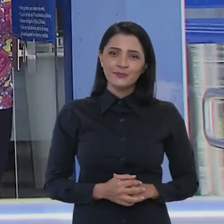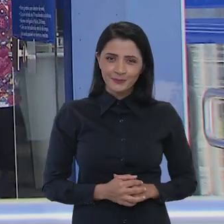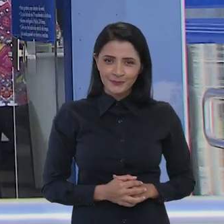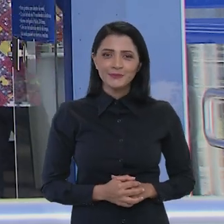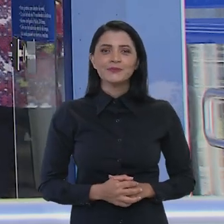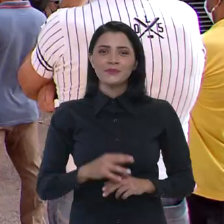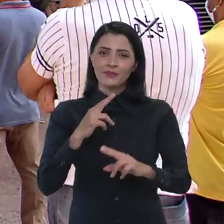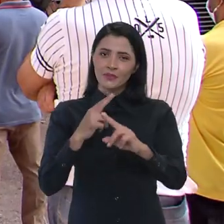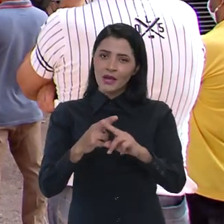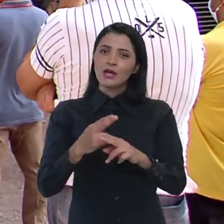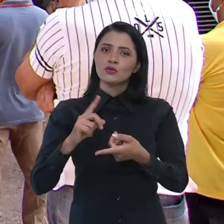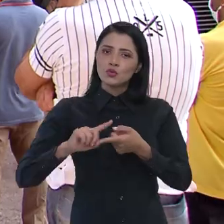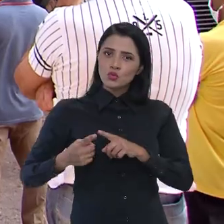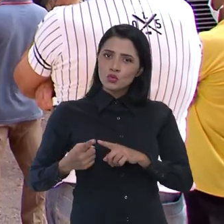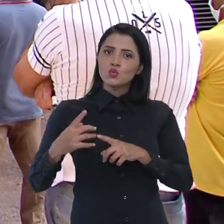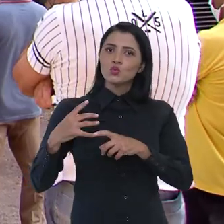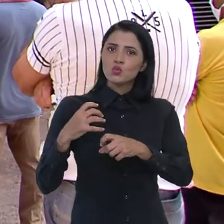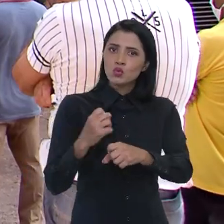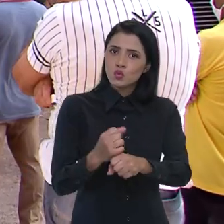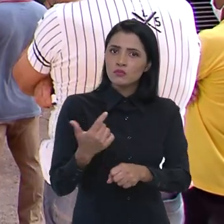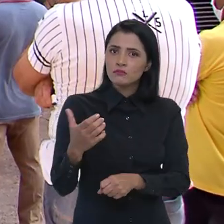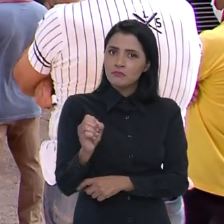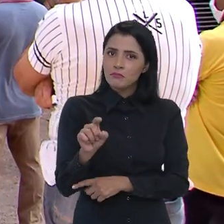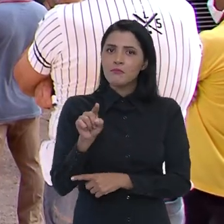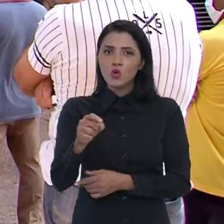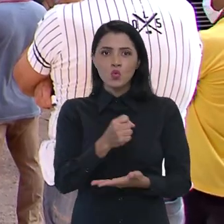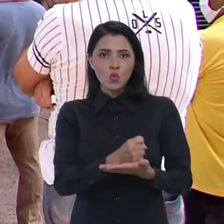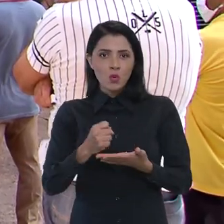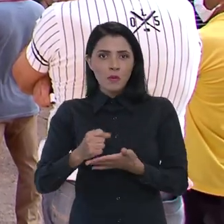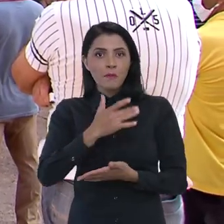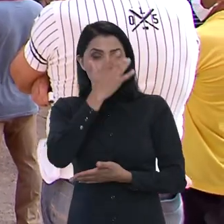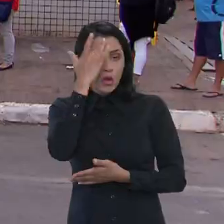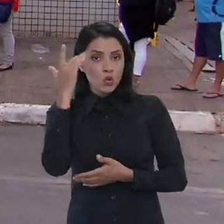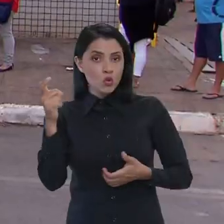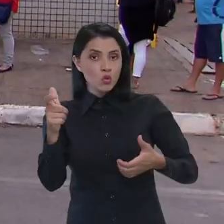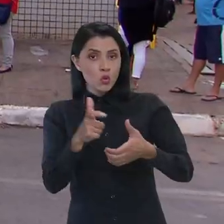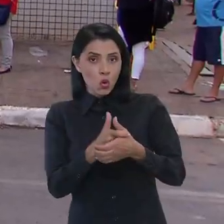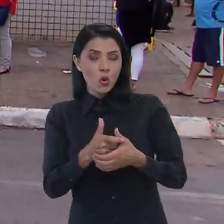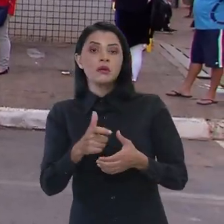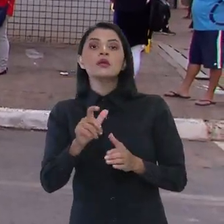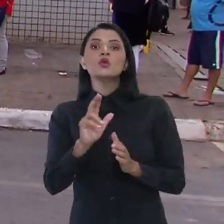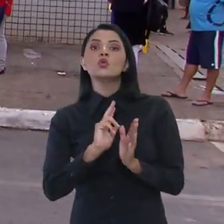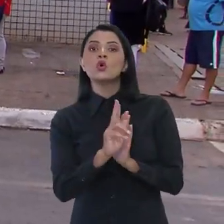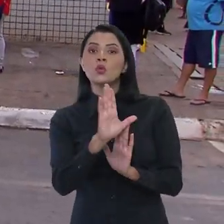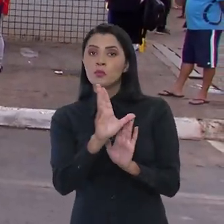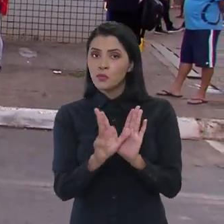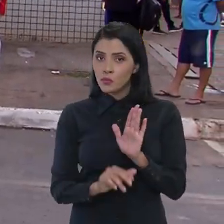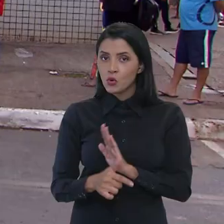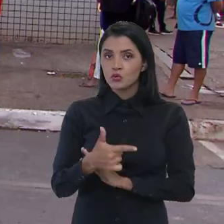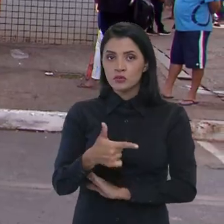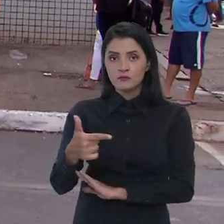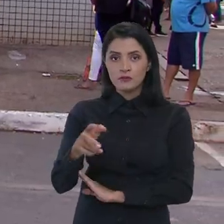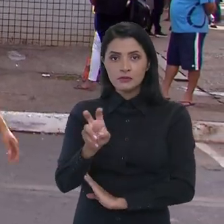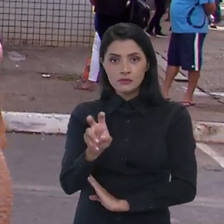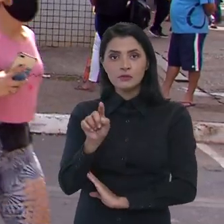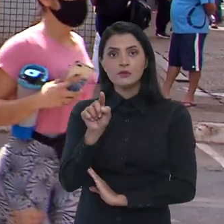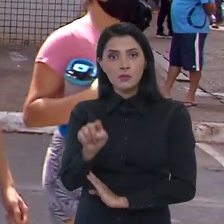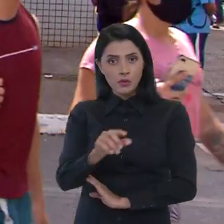direcionada. A Caixa já renegociou 10 mil contratos de pessoas inadimplentes e limpou o nome de